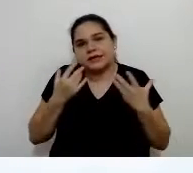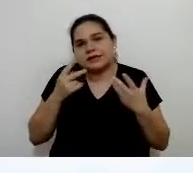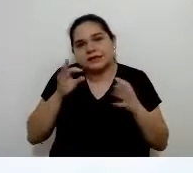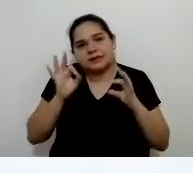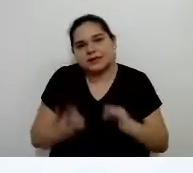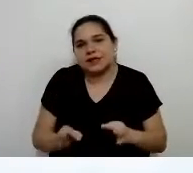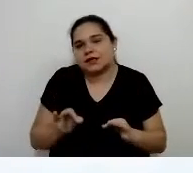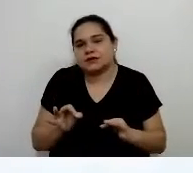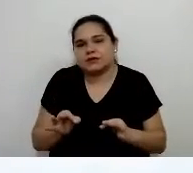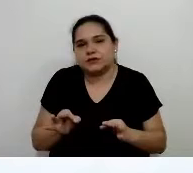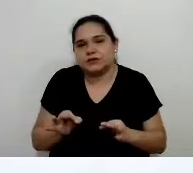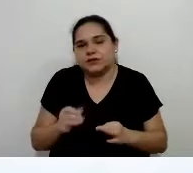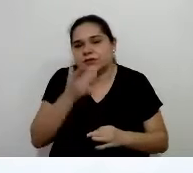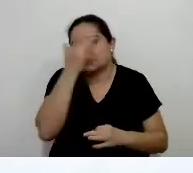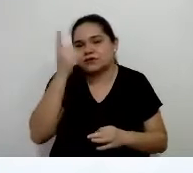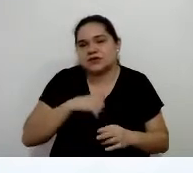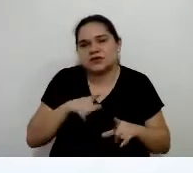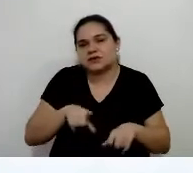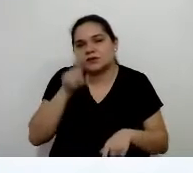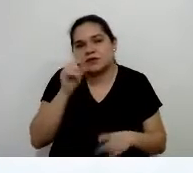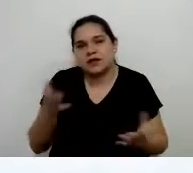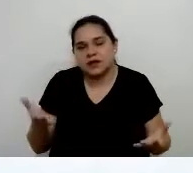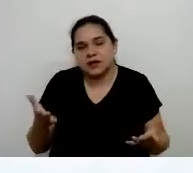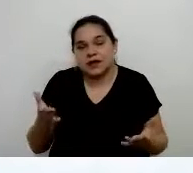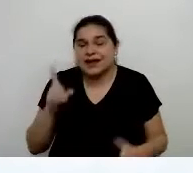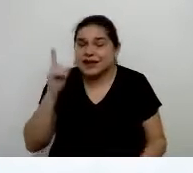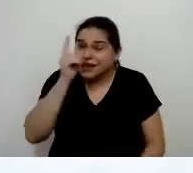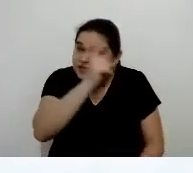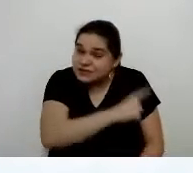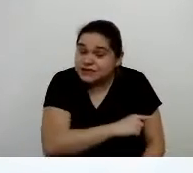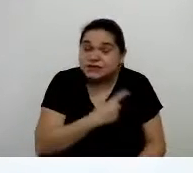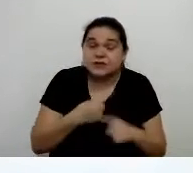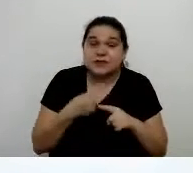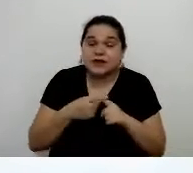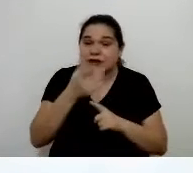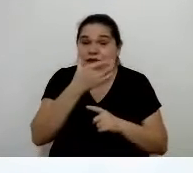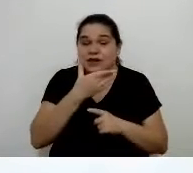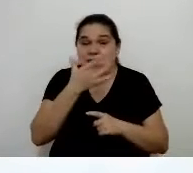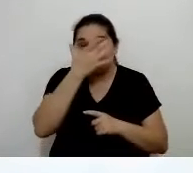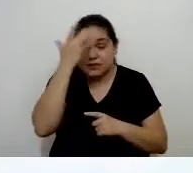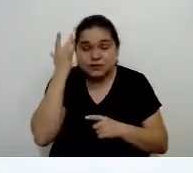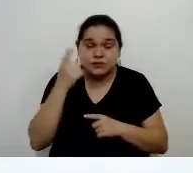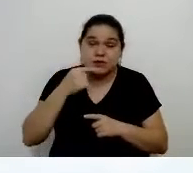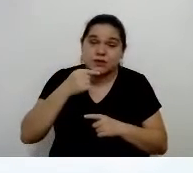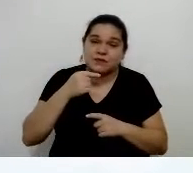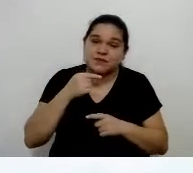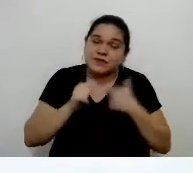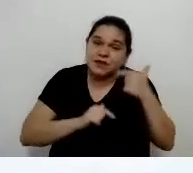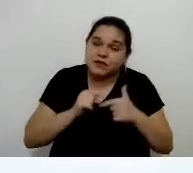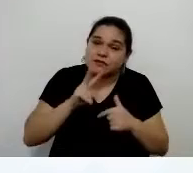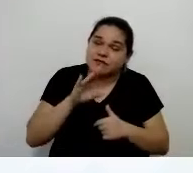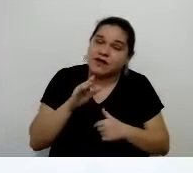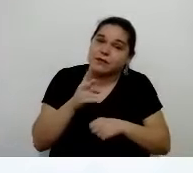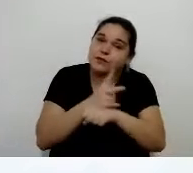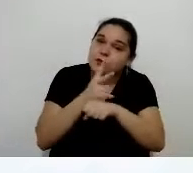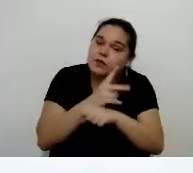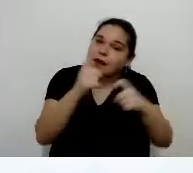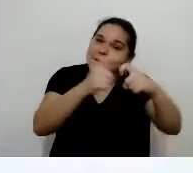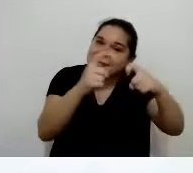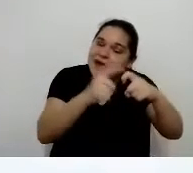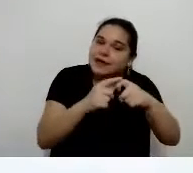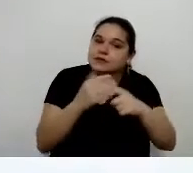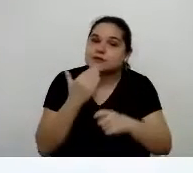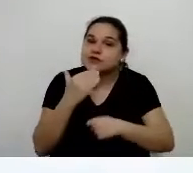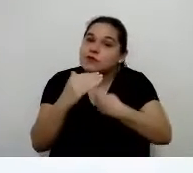É muito difícil, Júlio, porque, assim, o trabalhador, ele vai procurar o médico, digamos, dele, pedir uma orientação do médico,